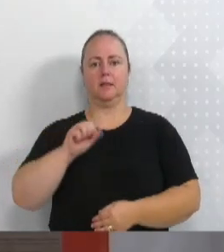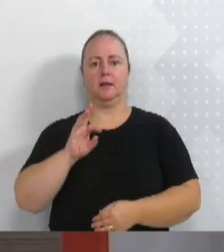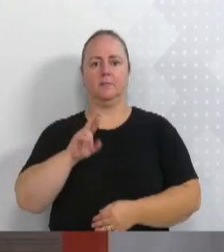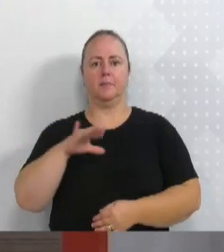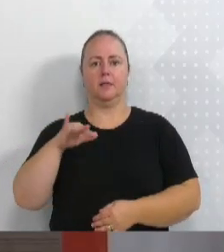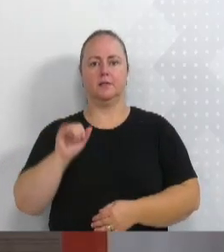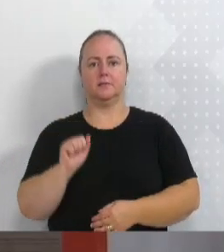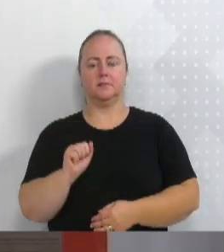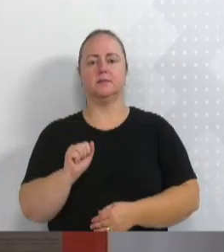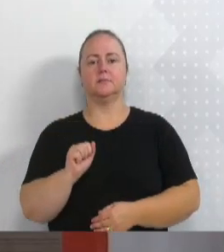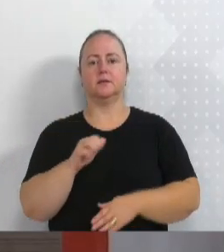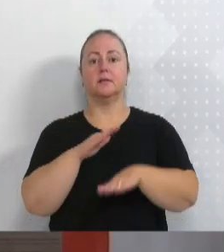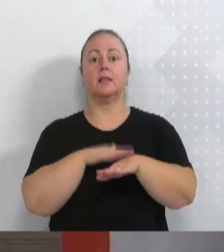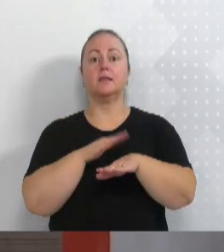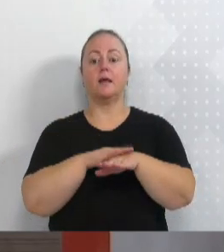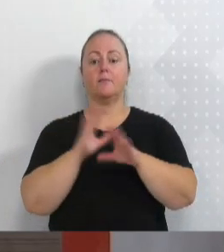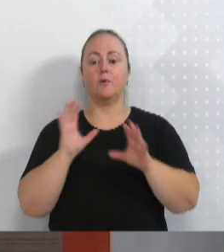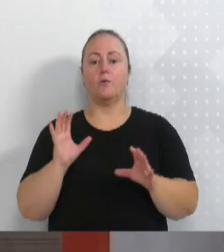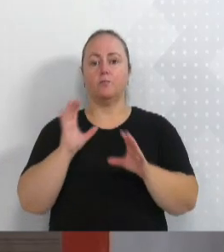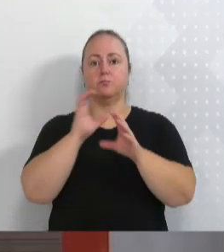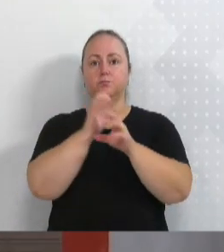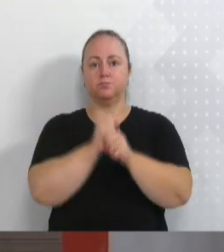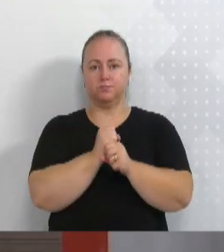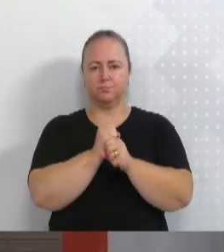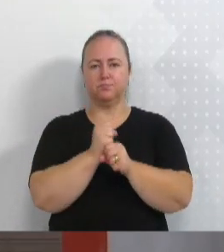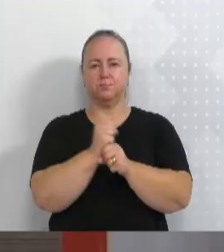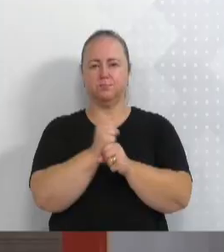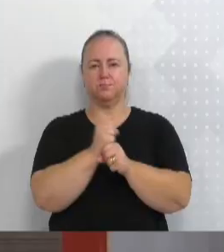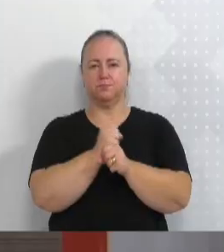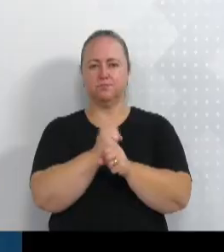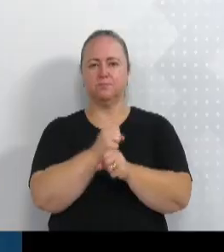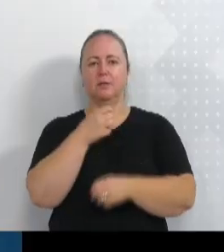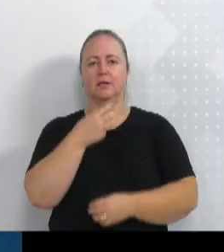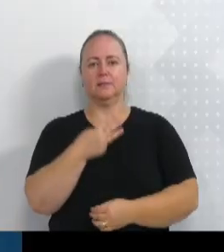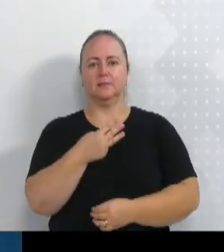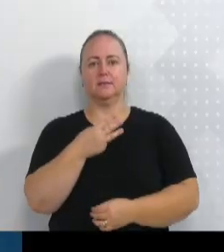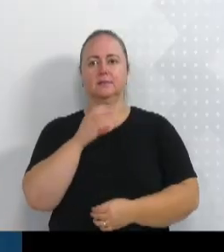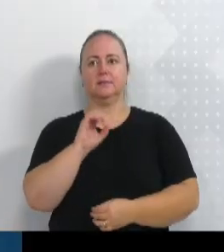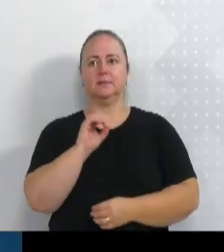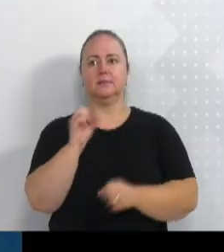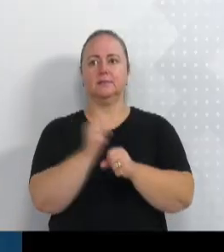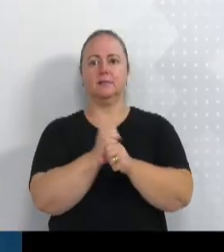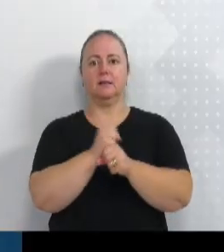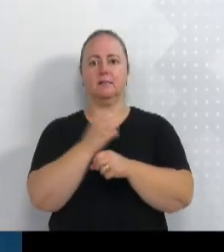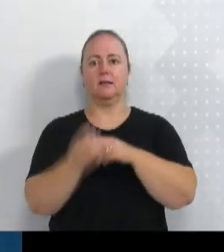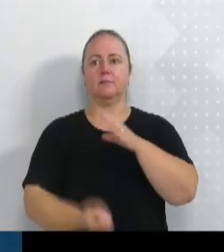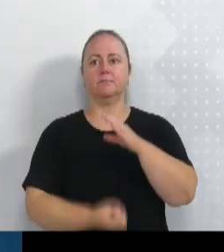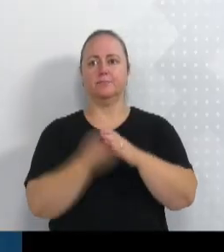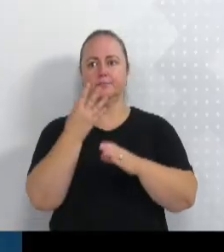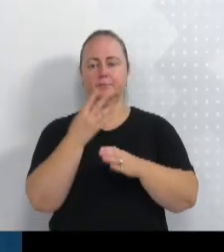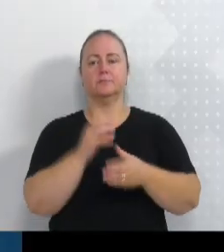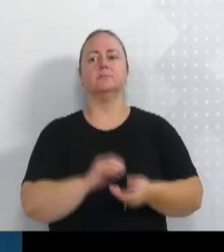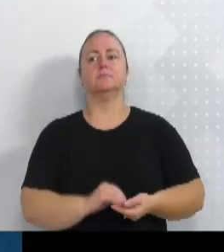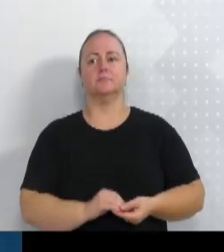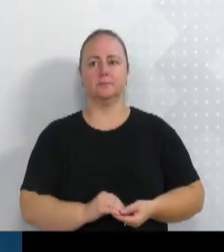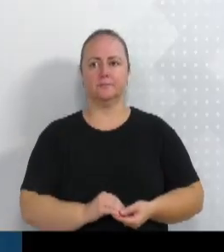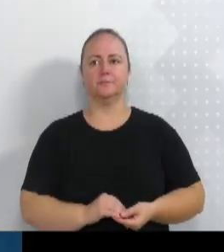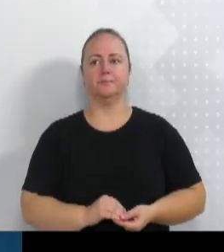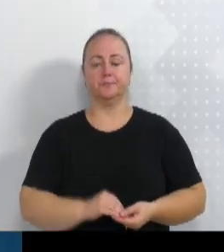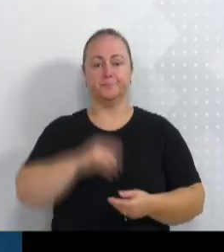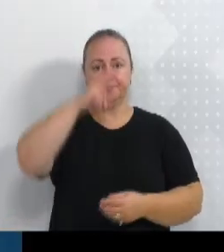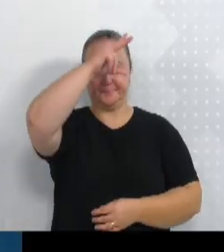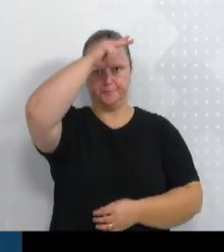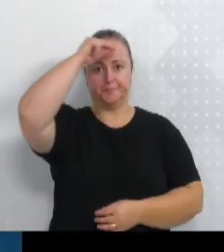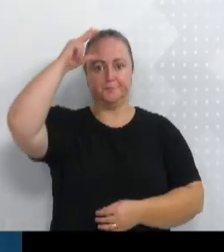e completou em 2022 seus 30 anos de fundação da escola. O prefeito que construiu a